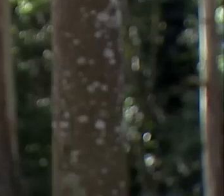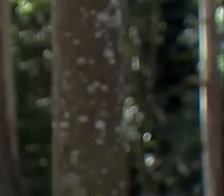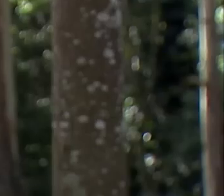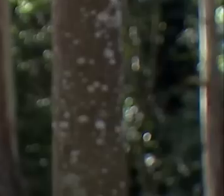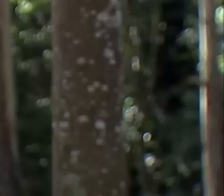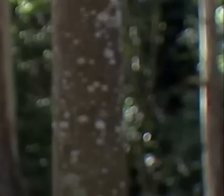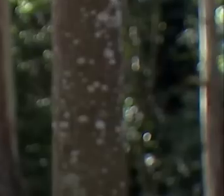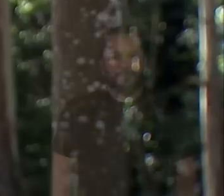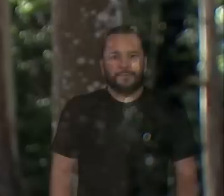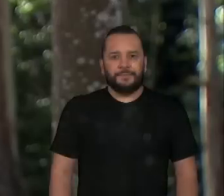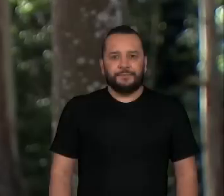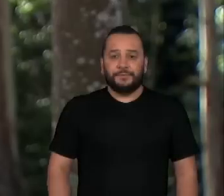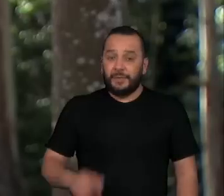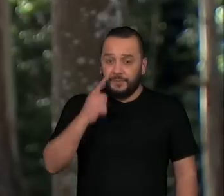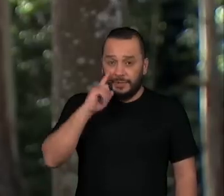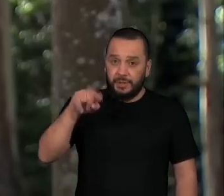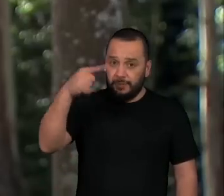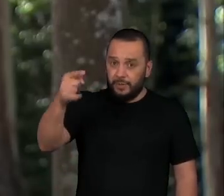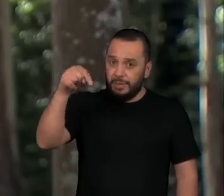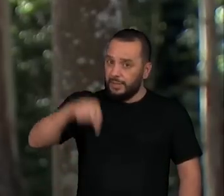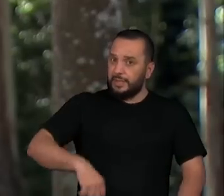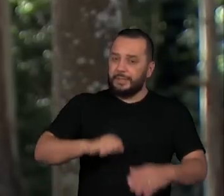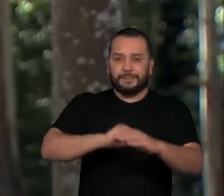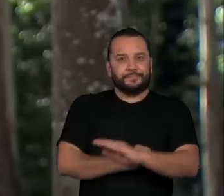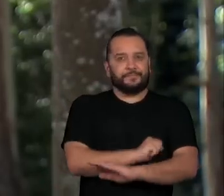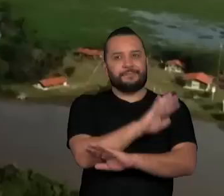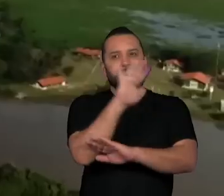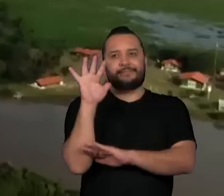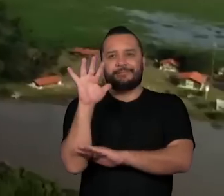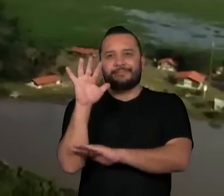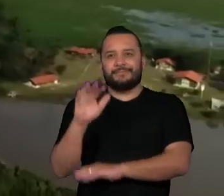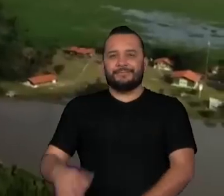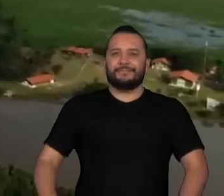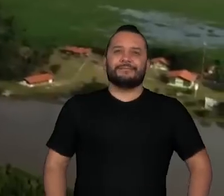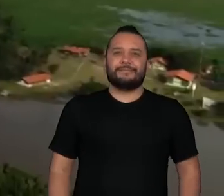E veja a seguir, aqui no Repórter Eco.